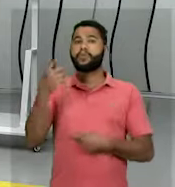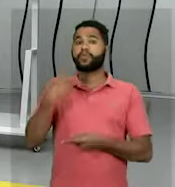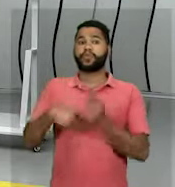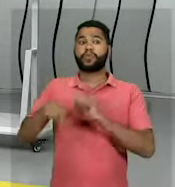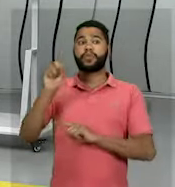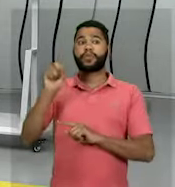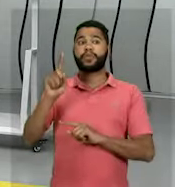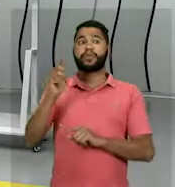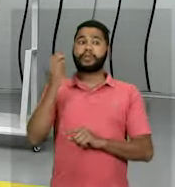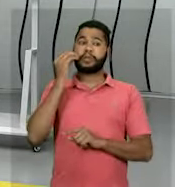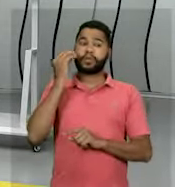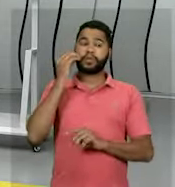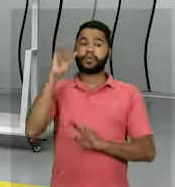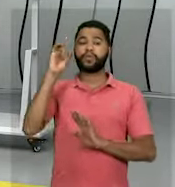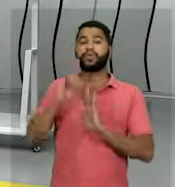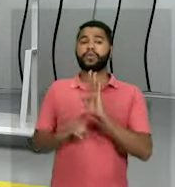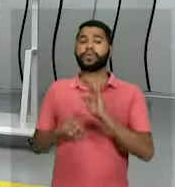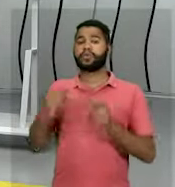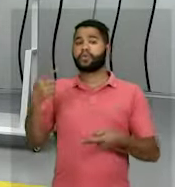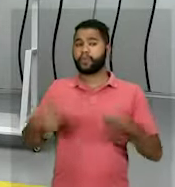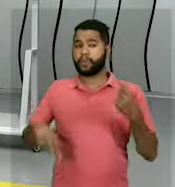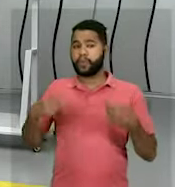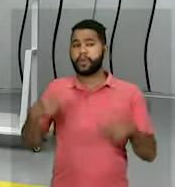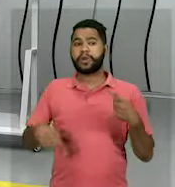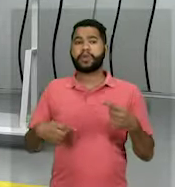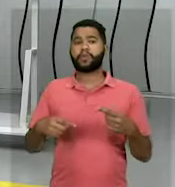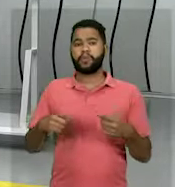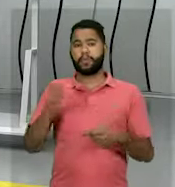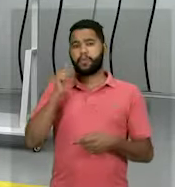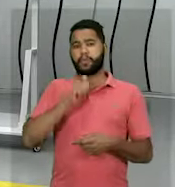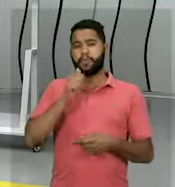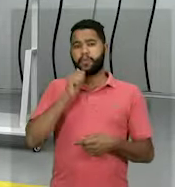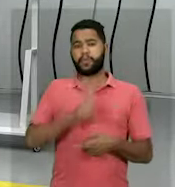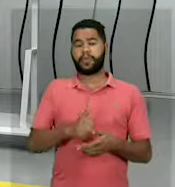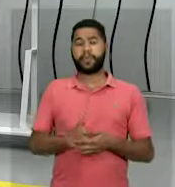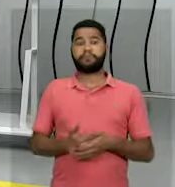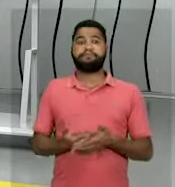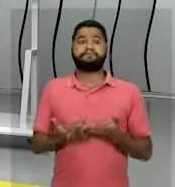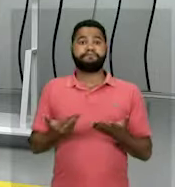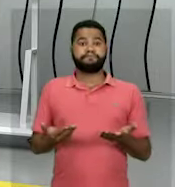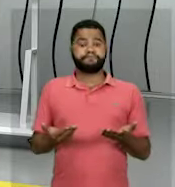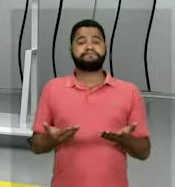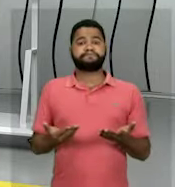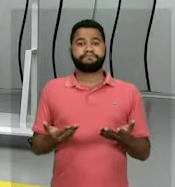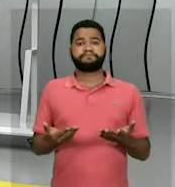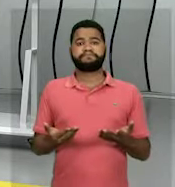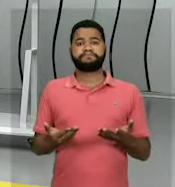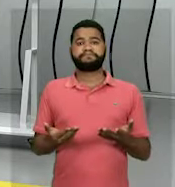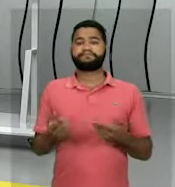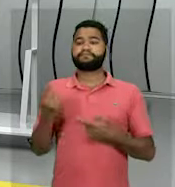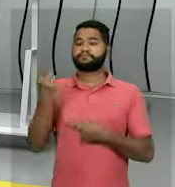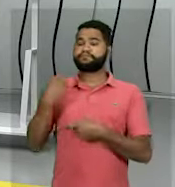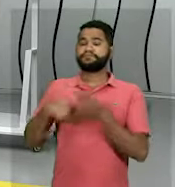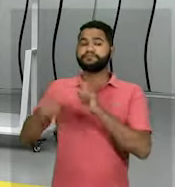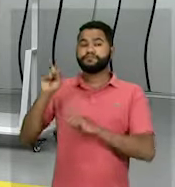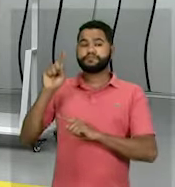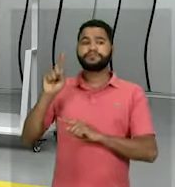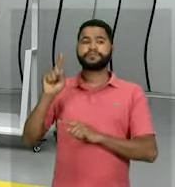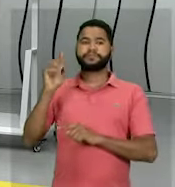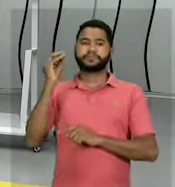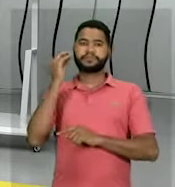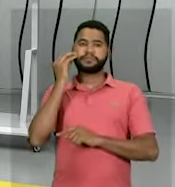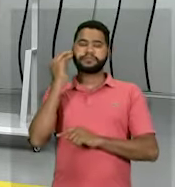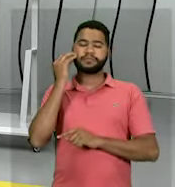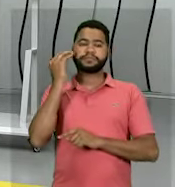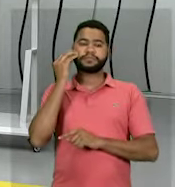Nós estamos falando de uma busca de um direito político, no caso aqui para as mulheres. É claro que essa superação, a busca